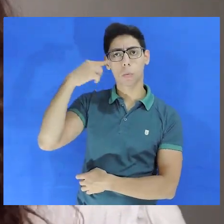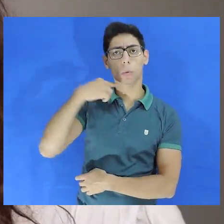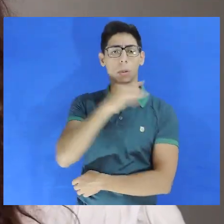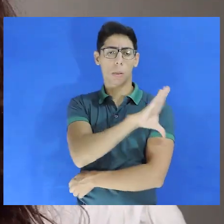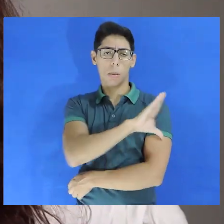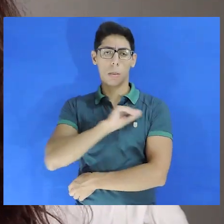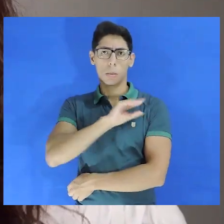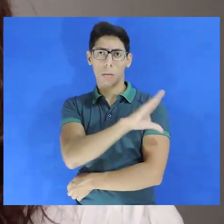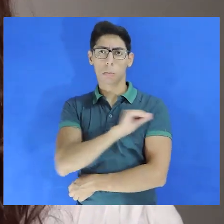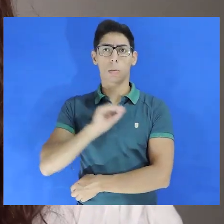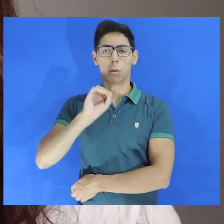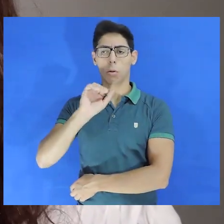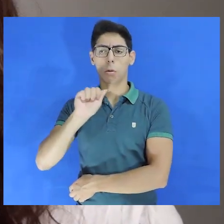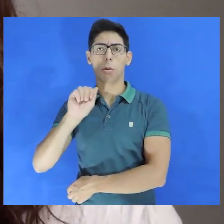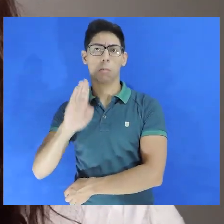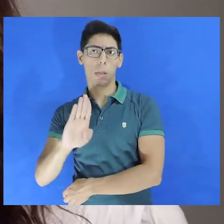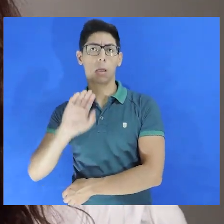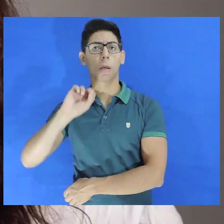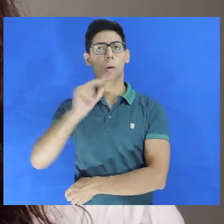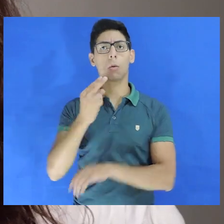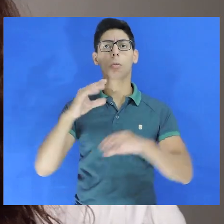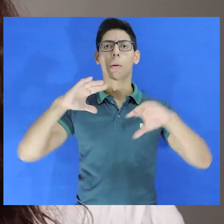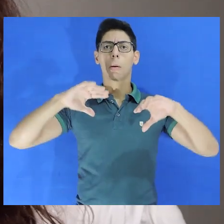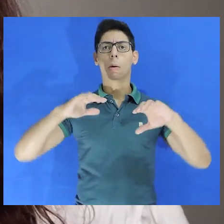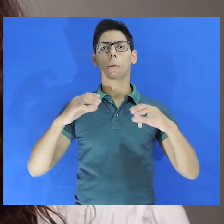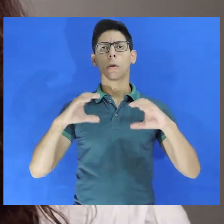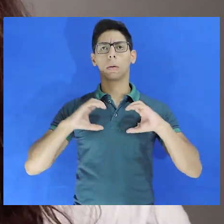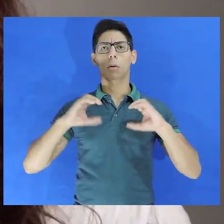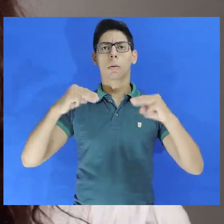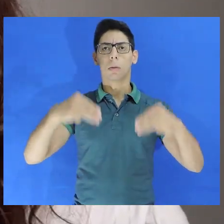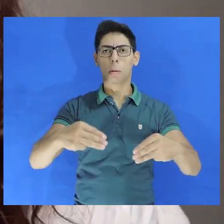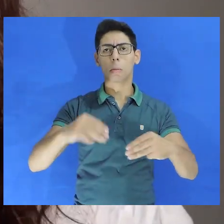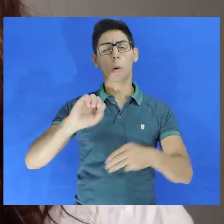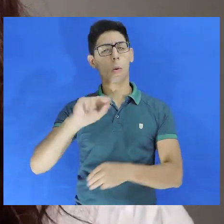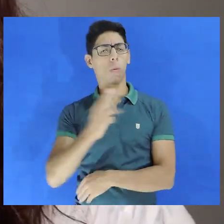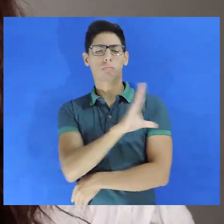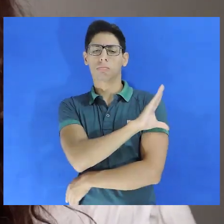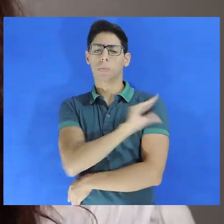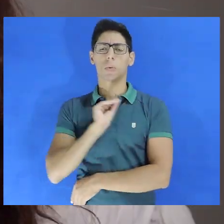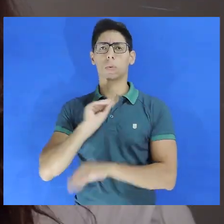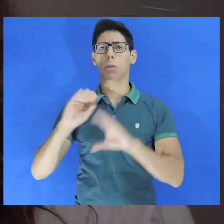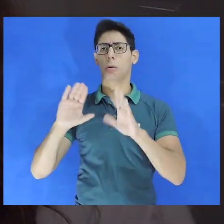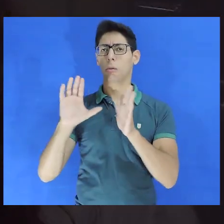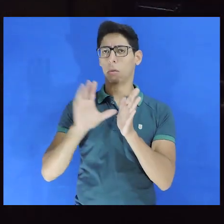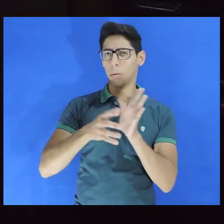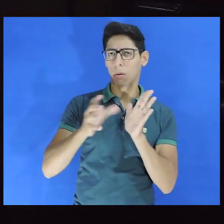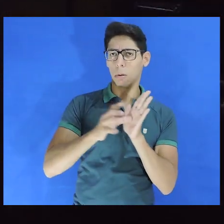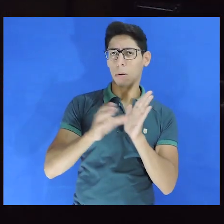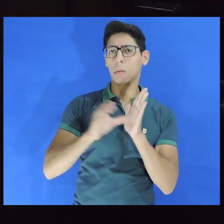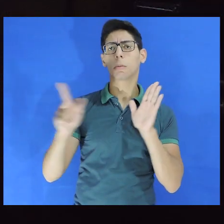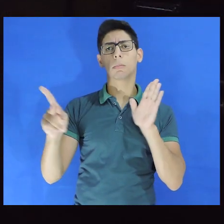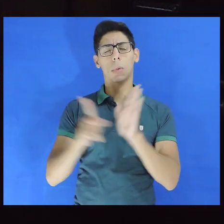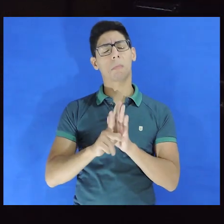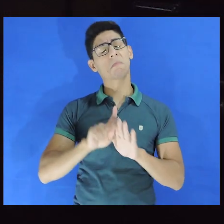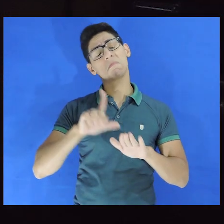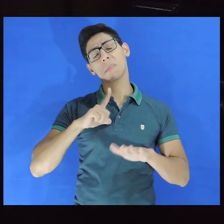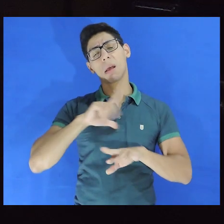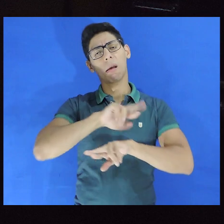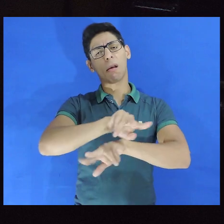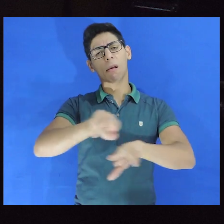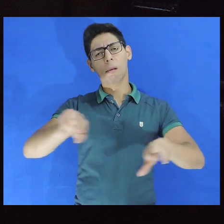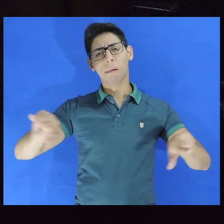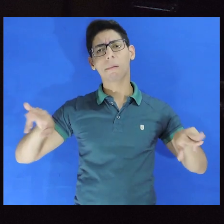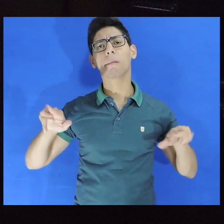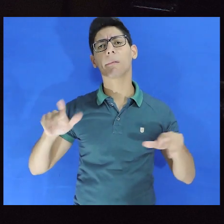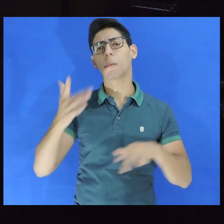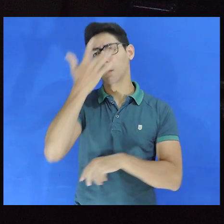a Comissão de Direitos Humanos da Câmara ou, às vezes, o Conselho da Comunidade. Enfim, são diversas as autoridades